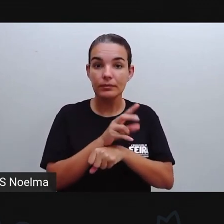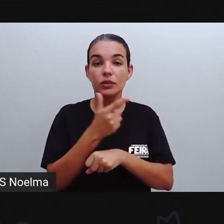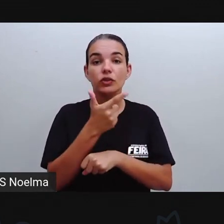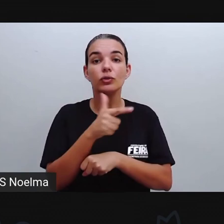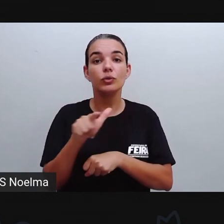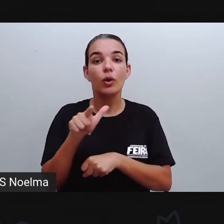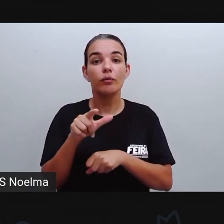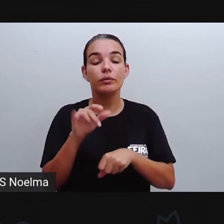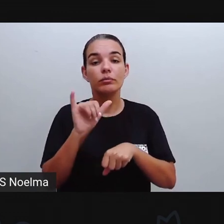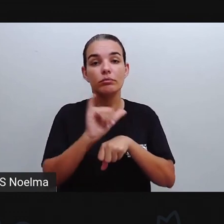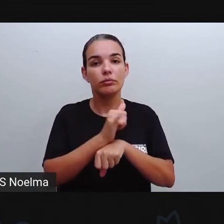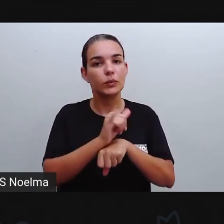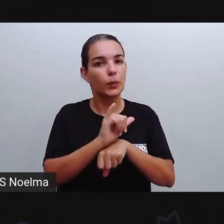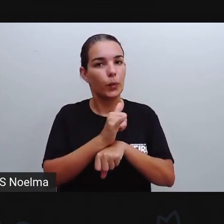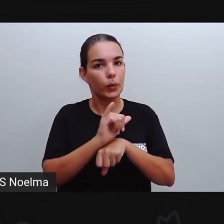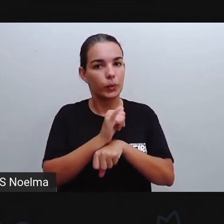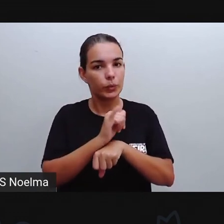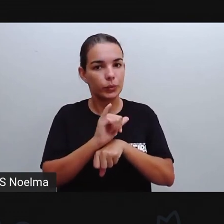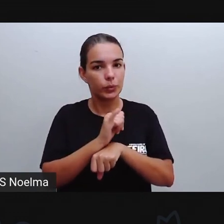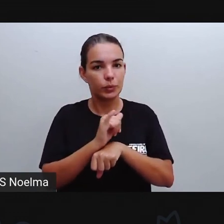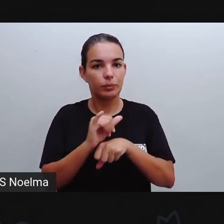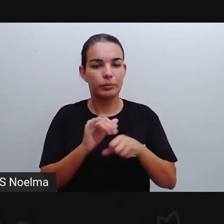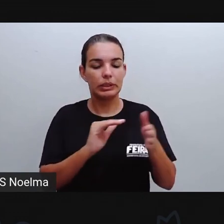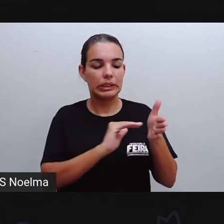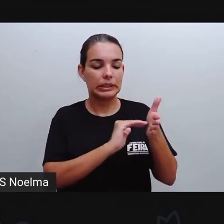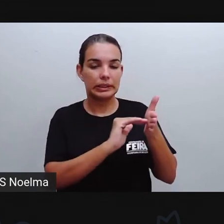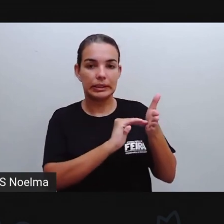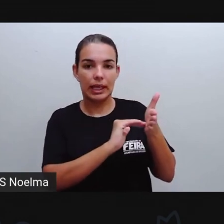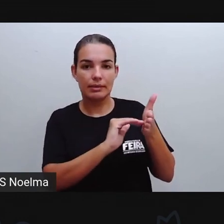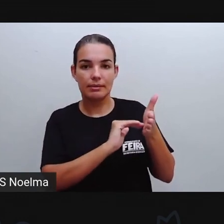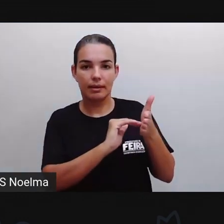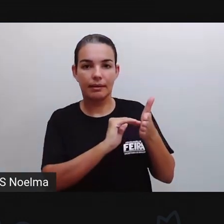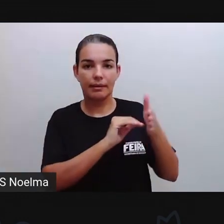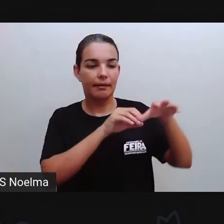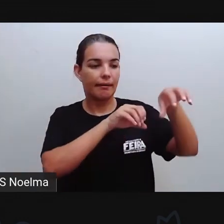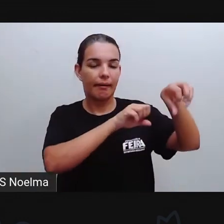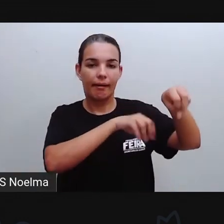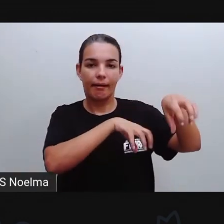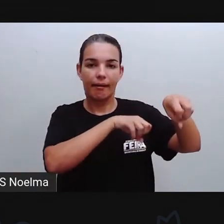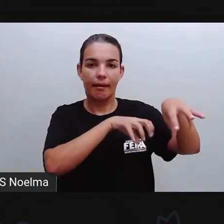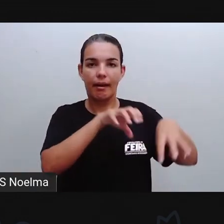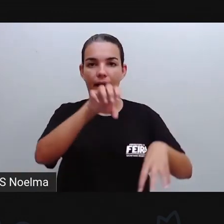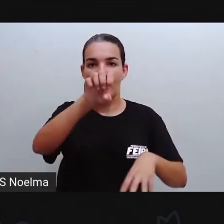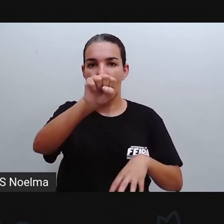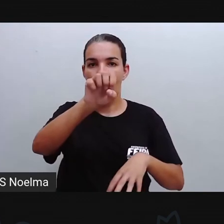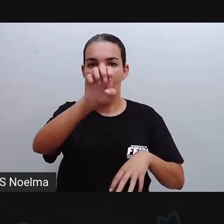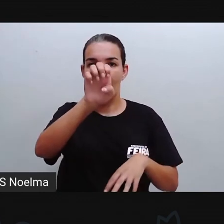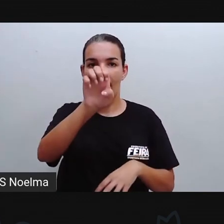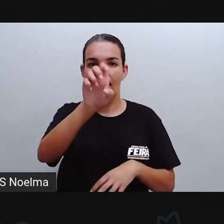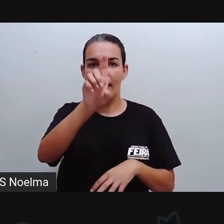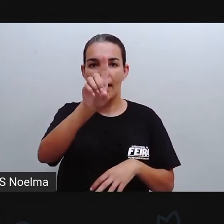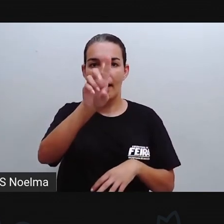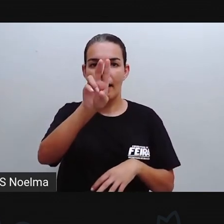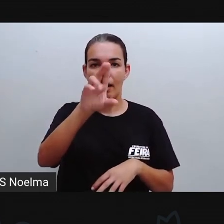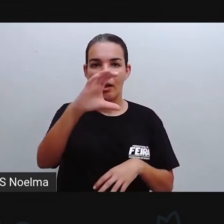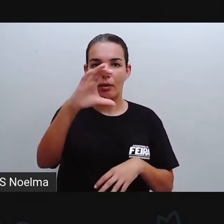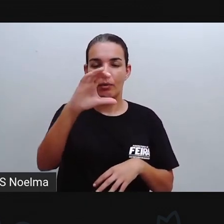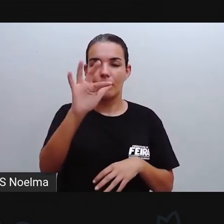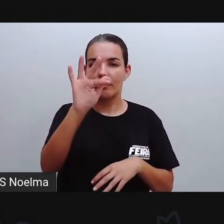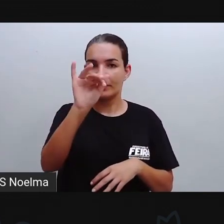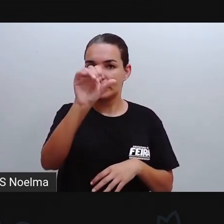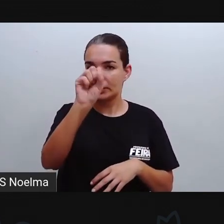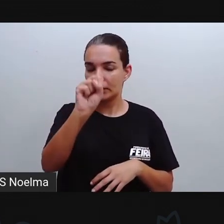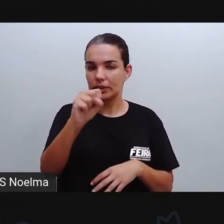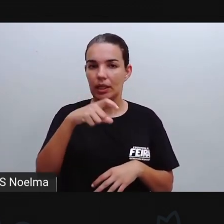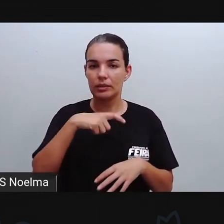No nosso canal O canal no YouTube, né? O canal Seduc de Feira de Santana Na nossa playlist